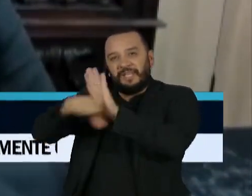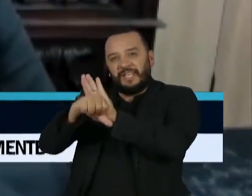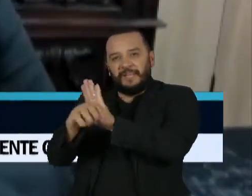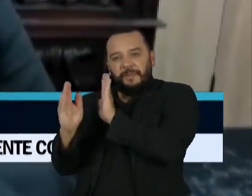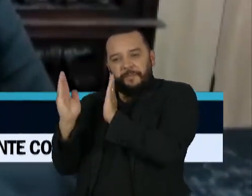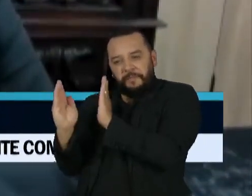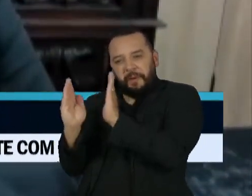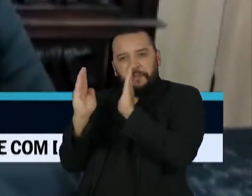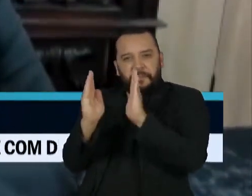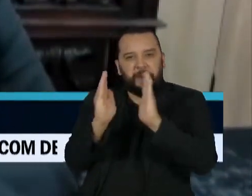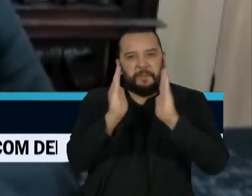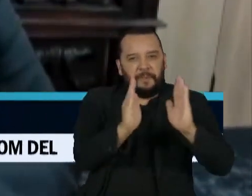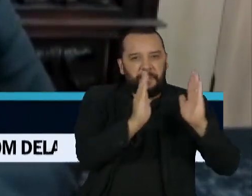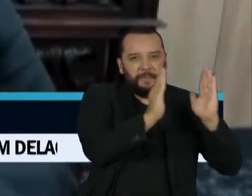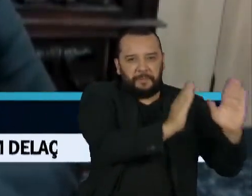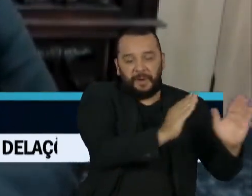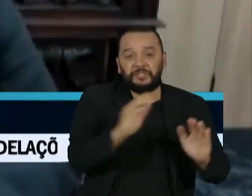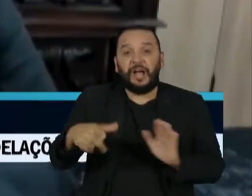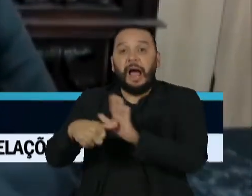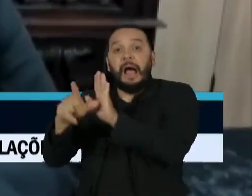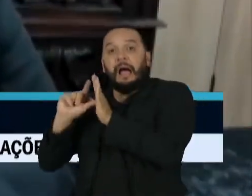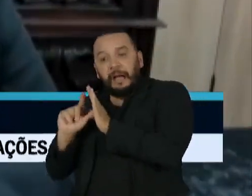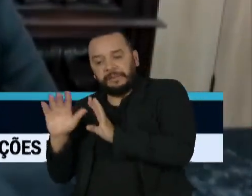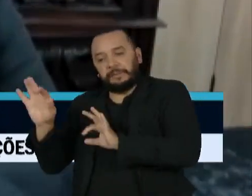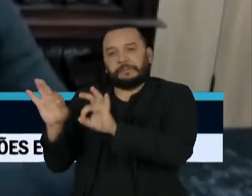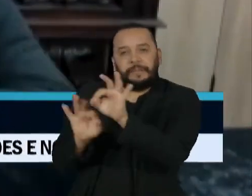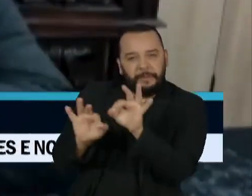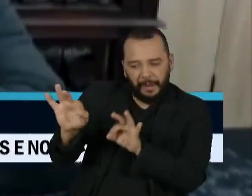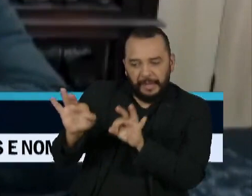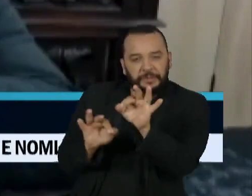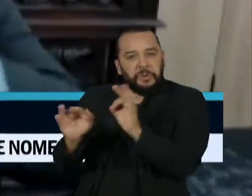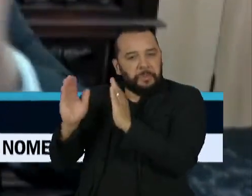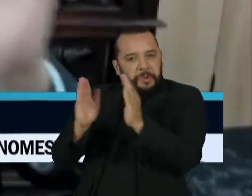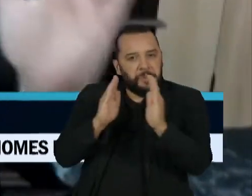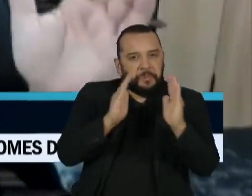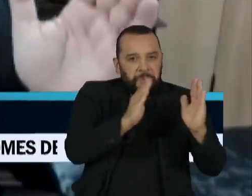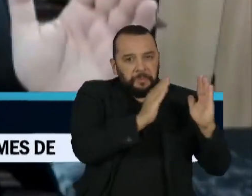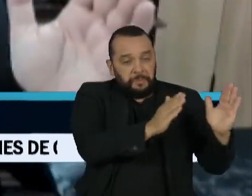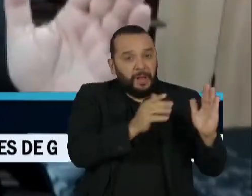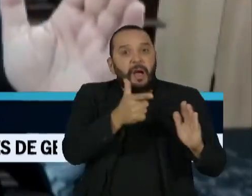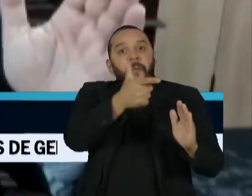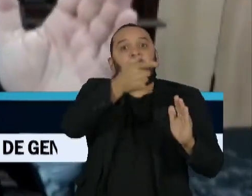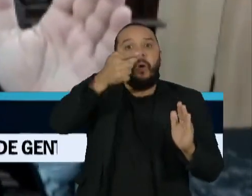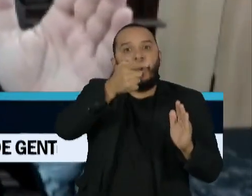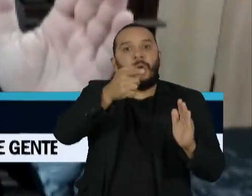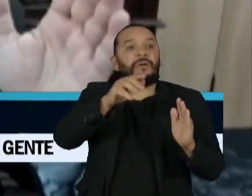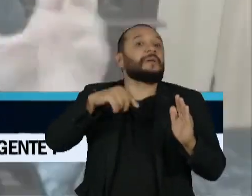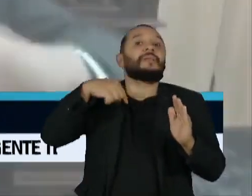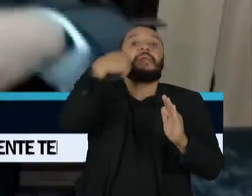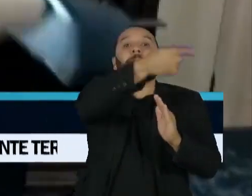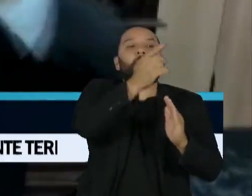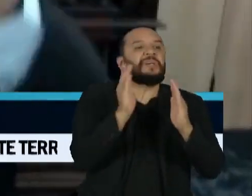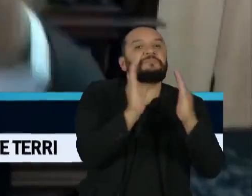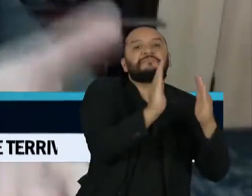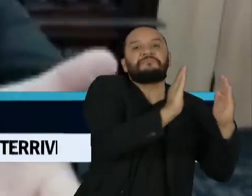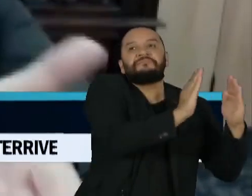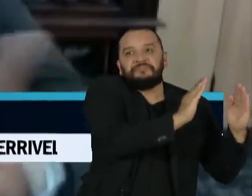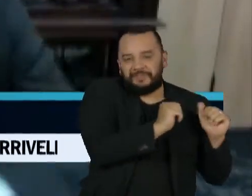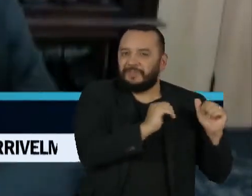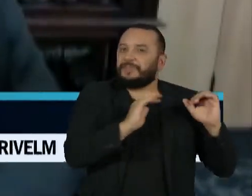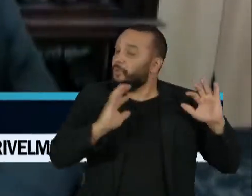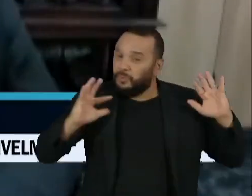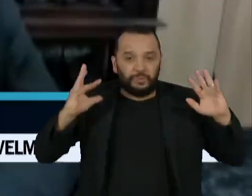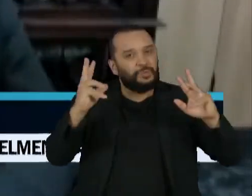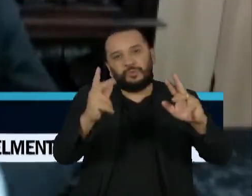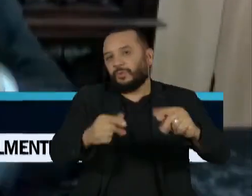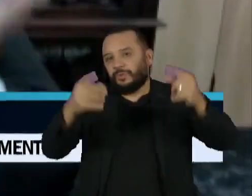desde os atos preparatórios à execução e os atos subsequentes à execução. Isso abre